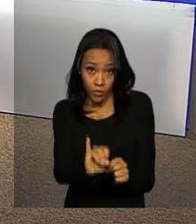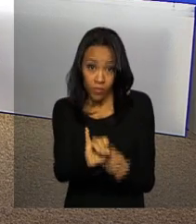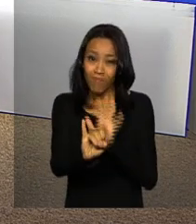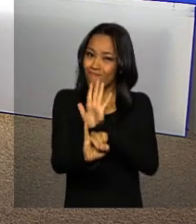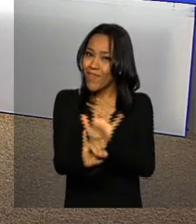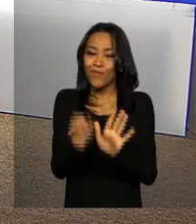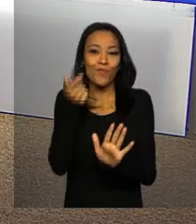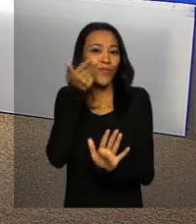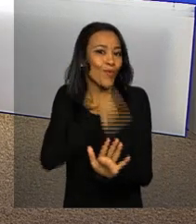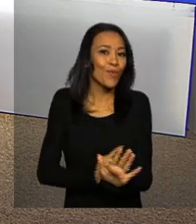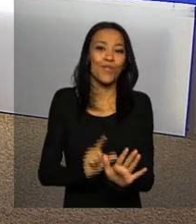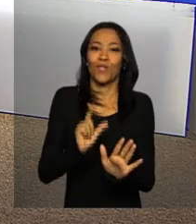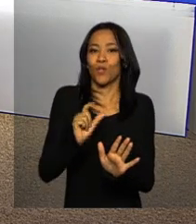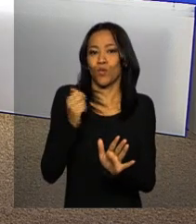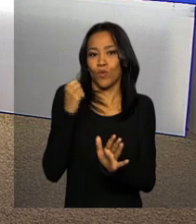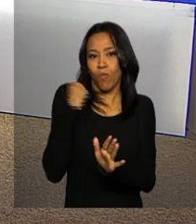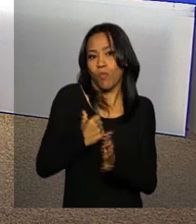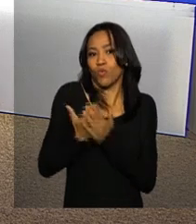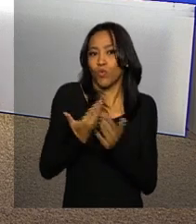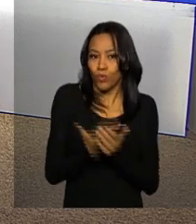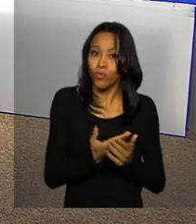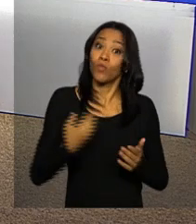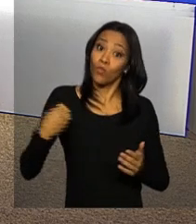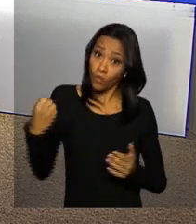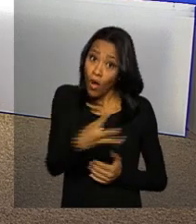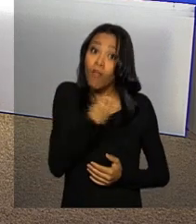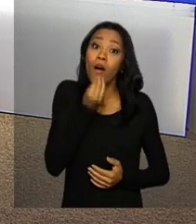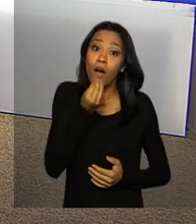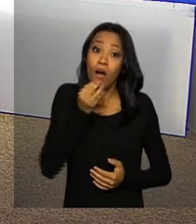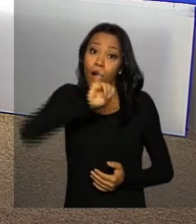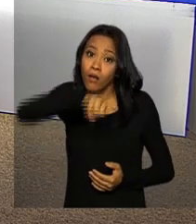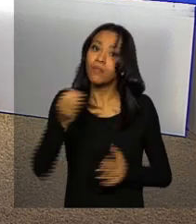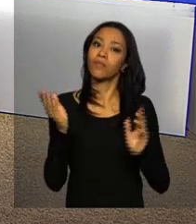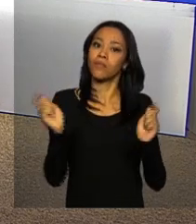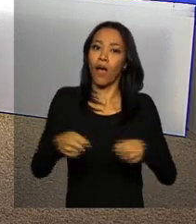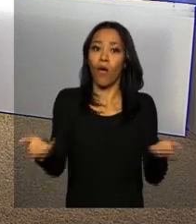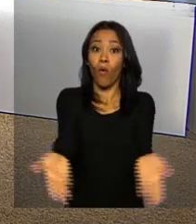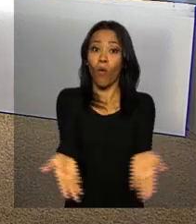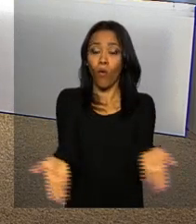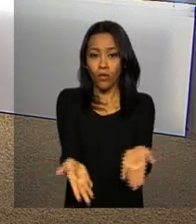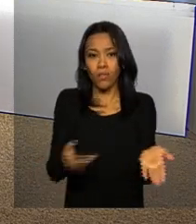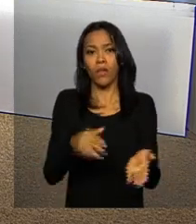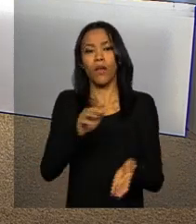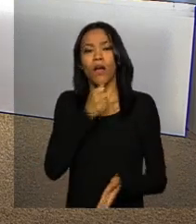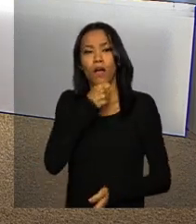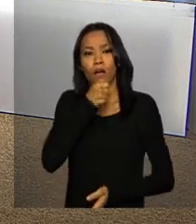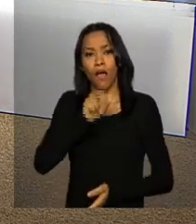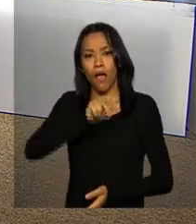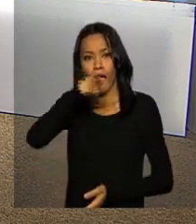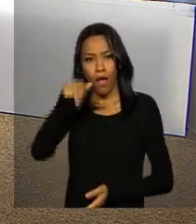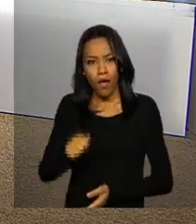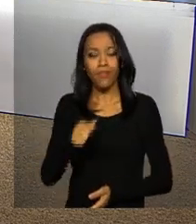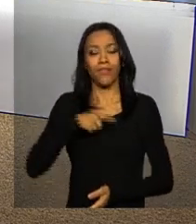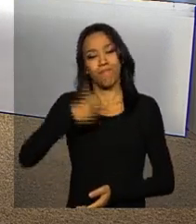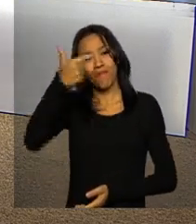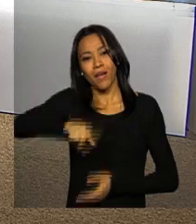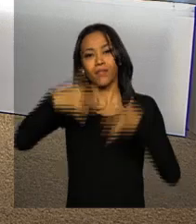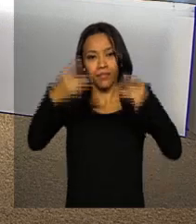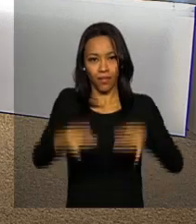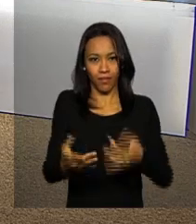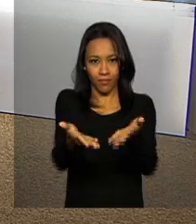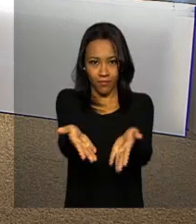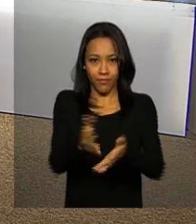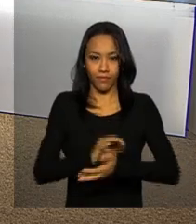mas não conseguiu uma bolsa de estudos, tem uma nova chance a partir de hoje. Ana Gabriela Salles, ao vivo, tem as informações. Ana?